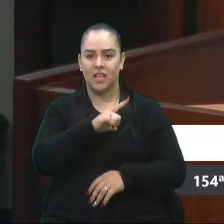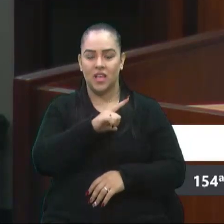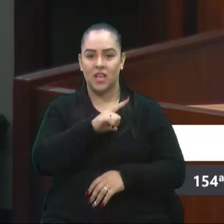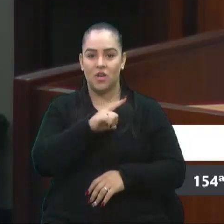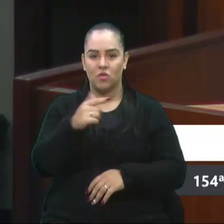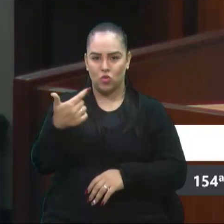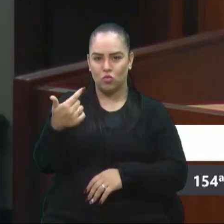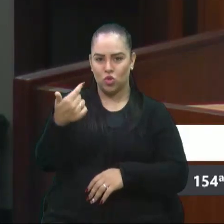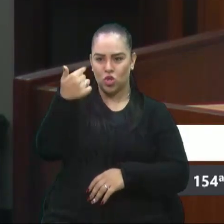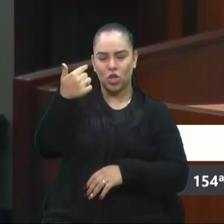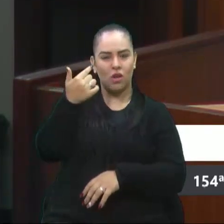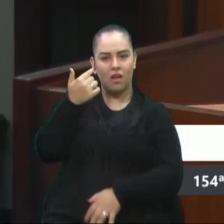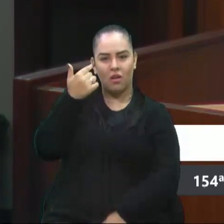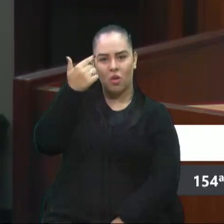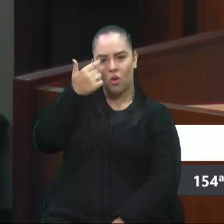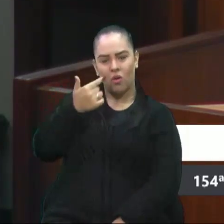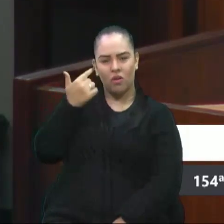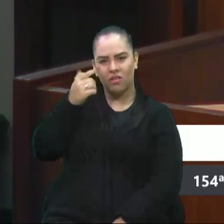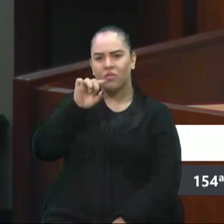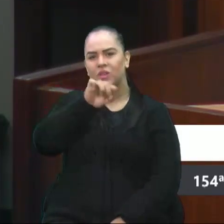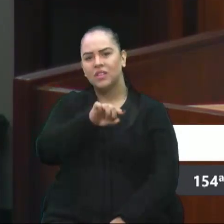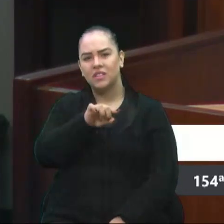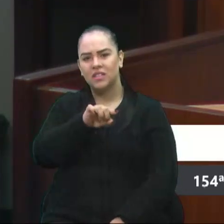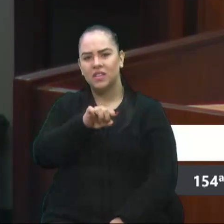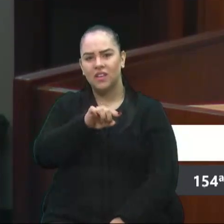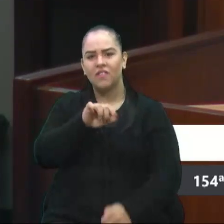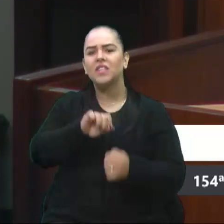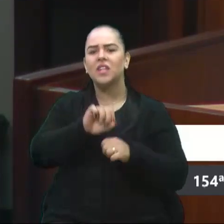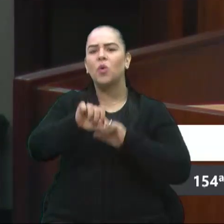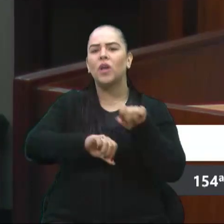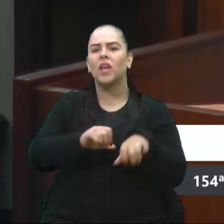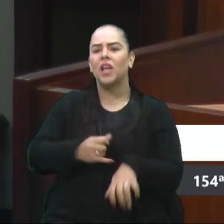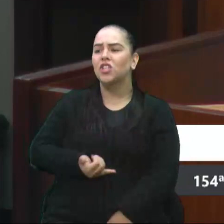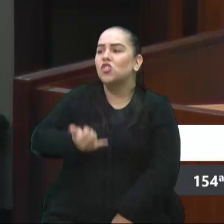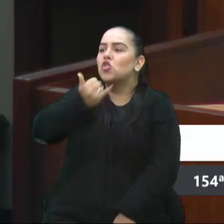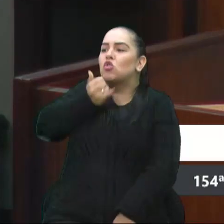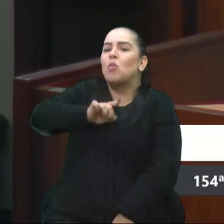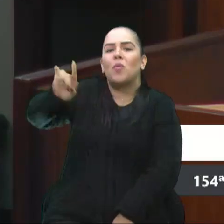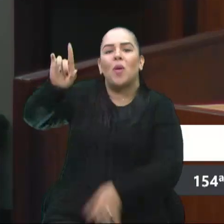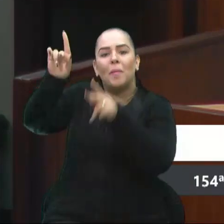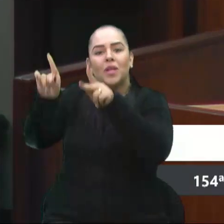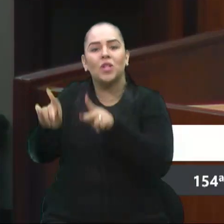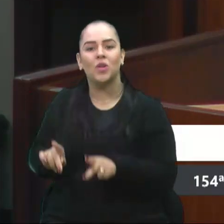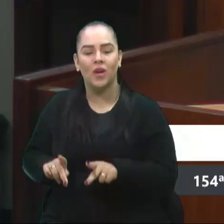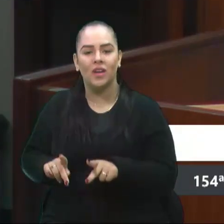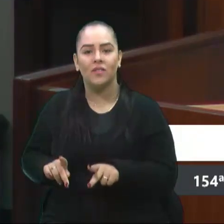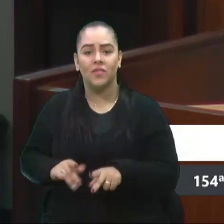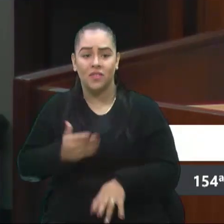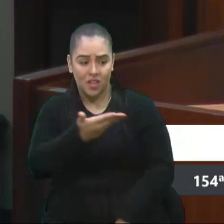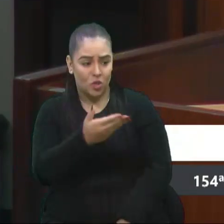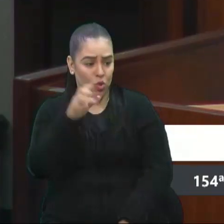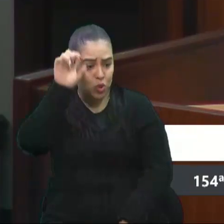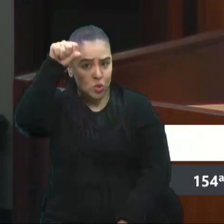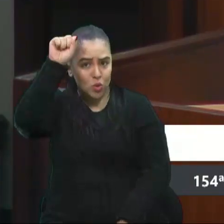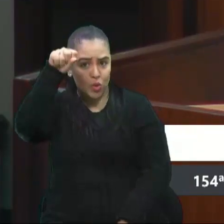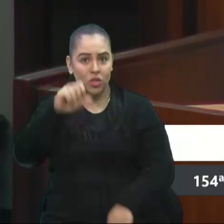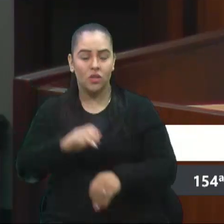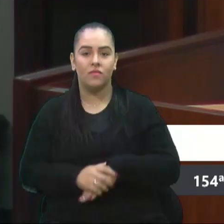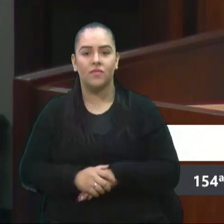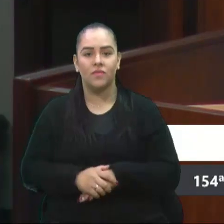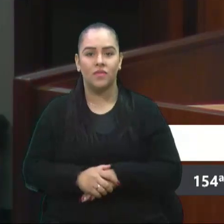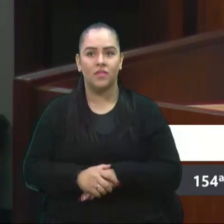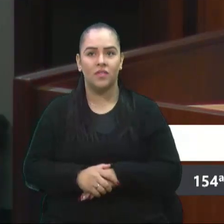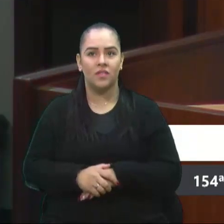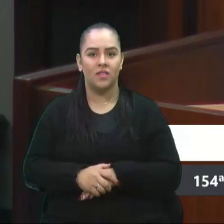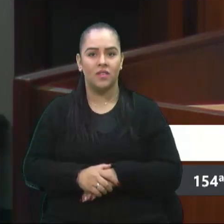Duas? O senhor perdoou o seu algoz? O vereador, o Xuxa, fez uma fala que me